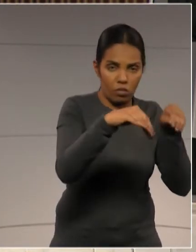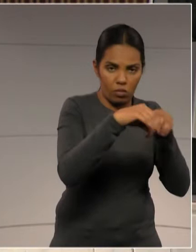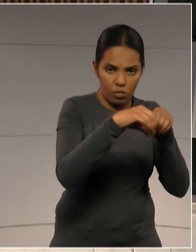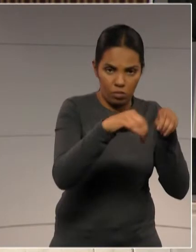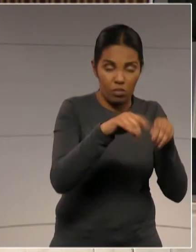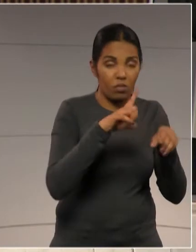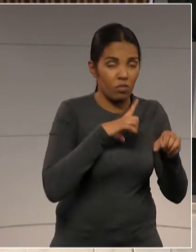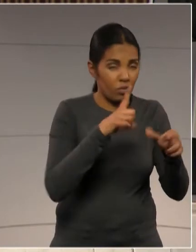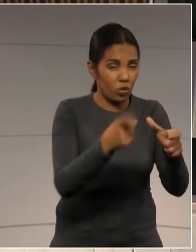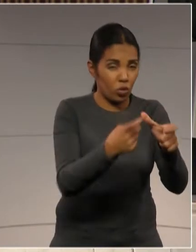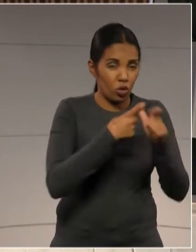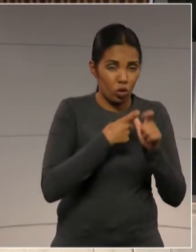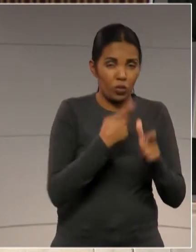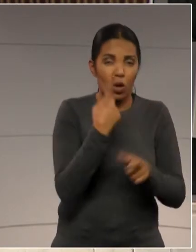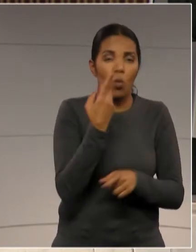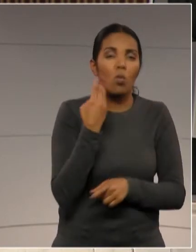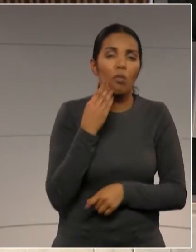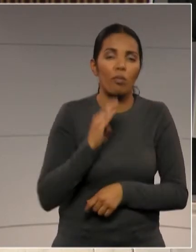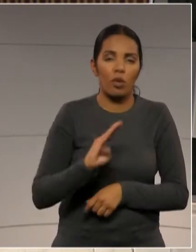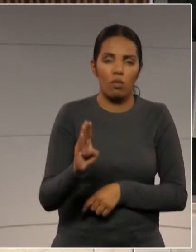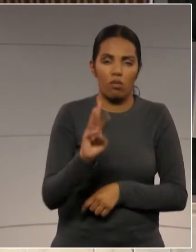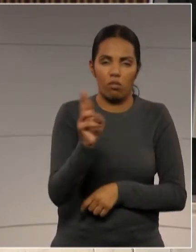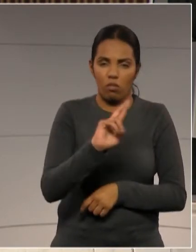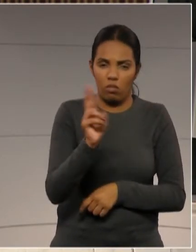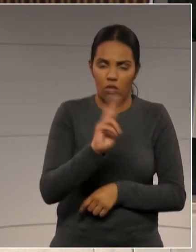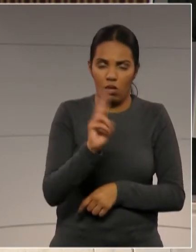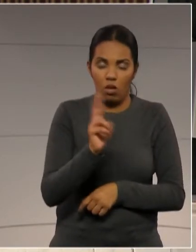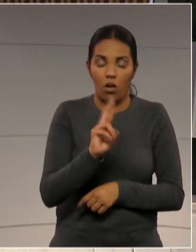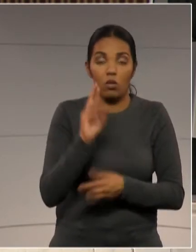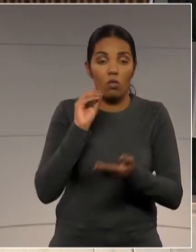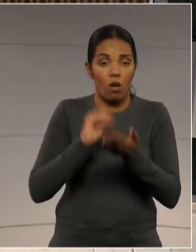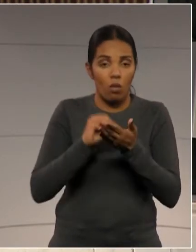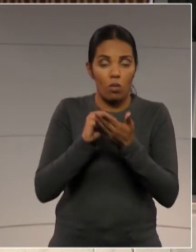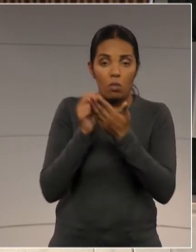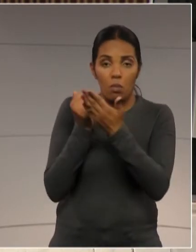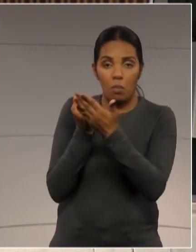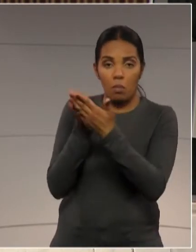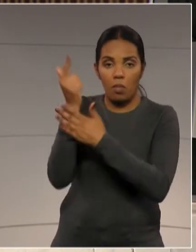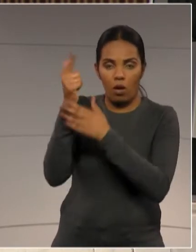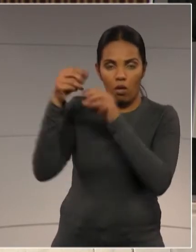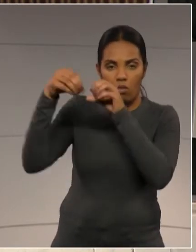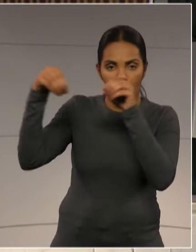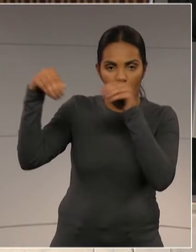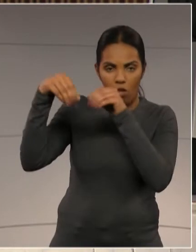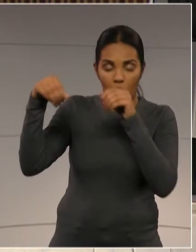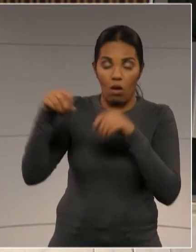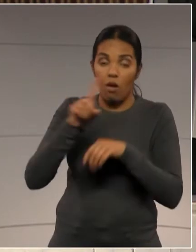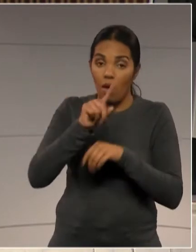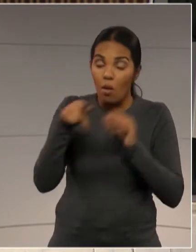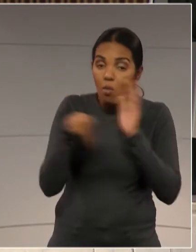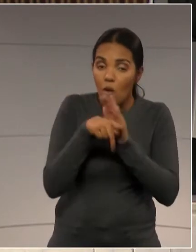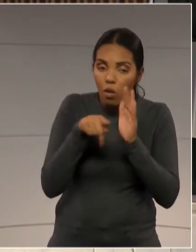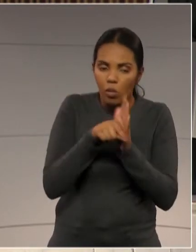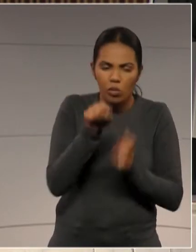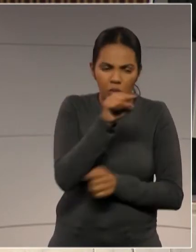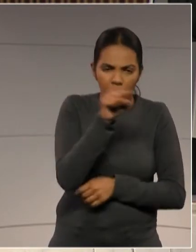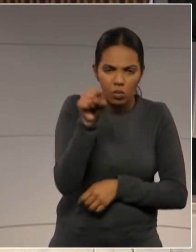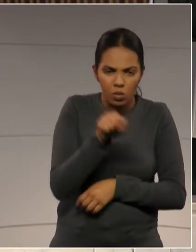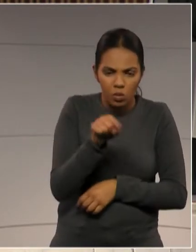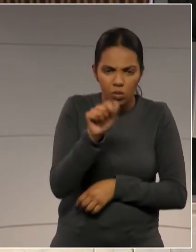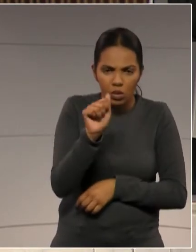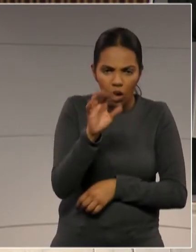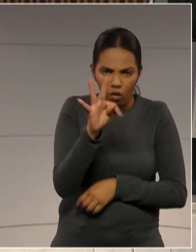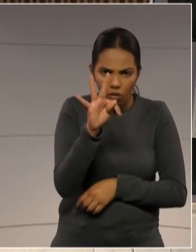dívida de mais de um bilhão de reais com a União, aliás, a União é dona dessa área, não é mais do Zata, é pelo menos desta área que estou me